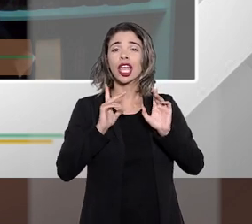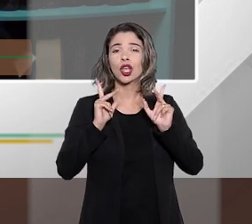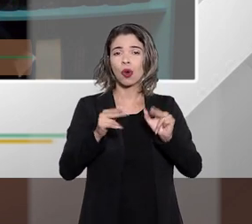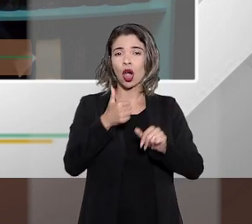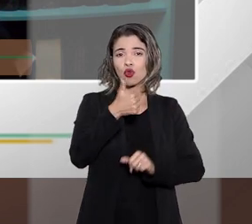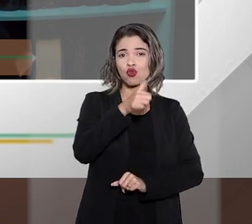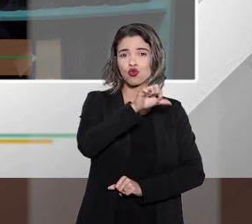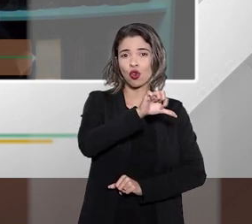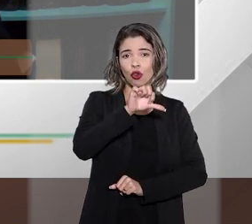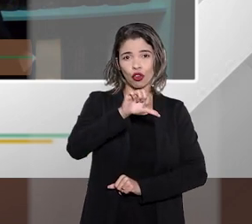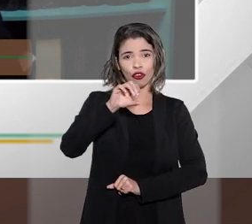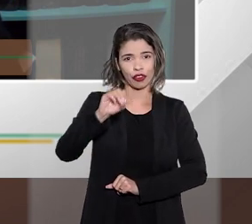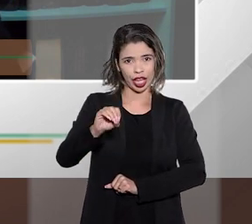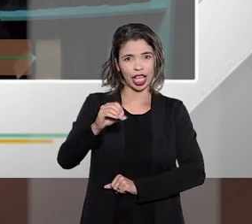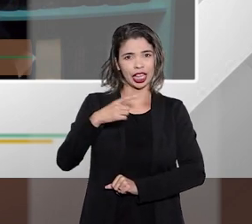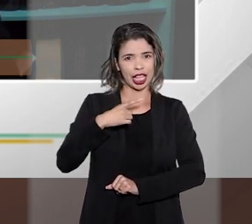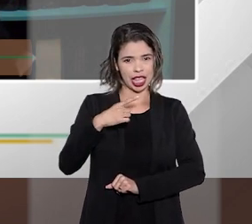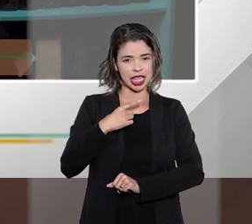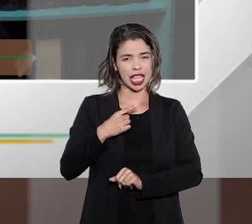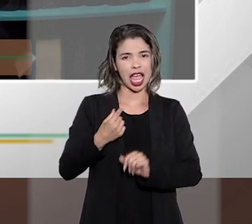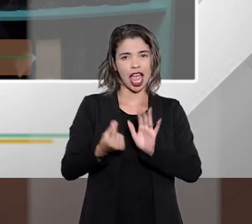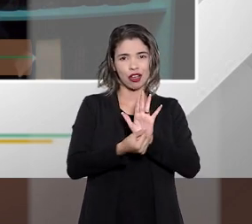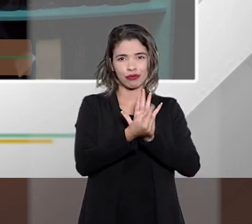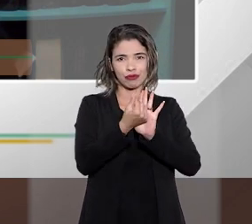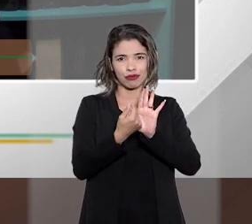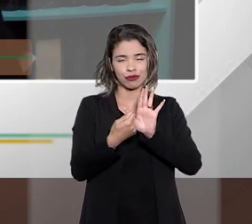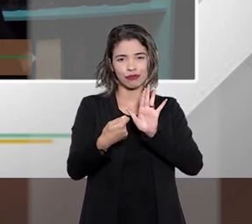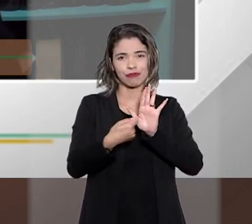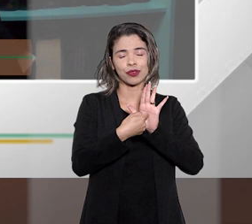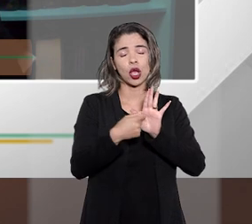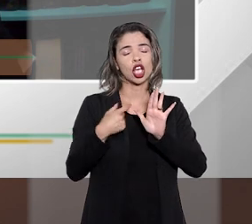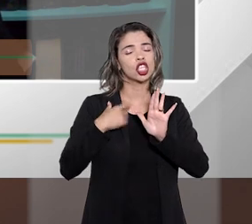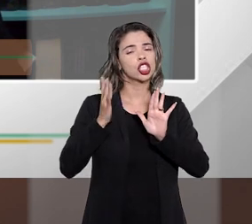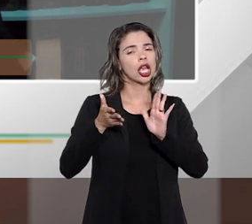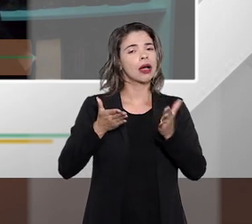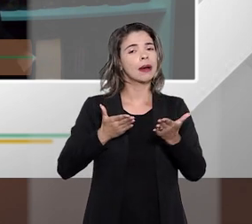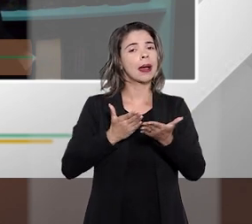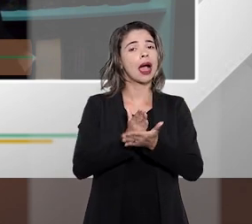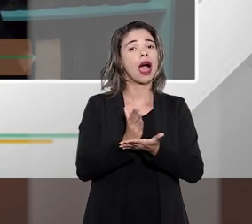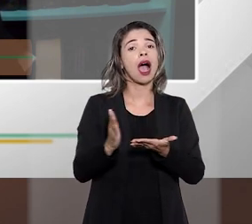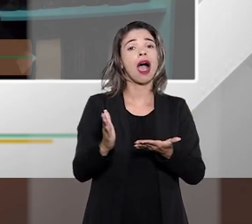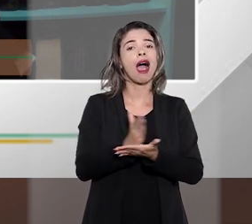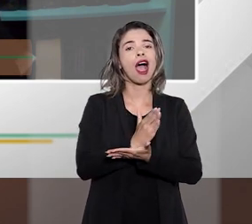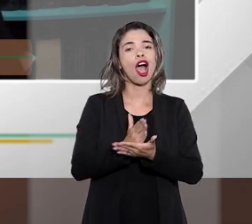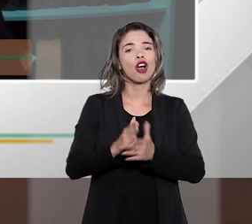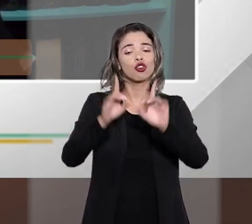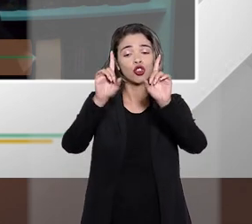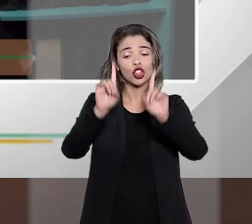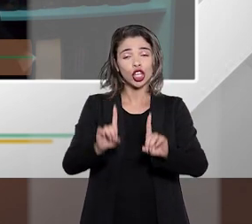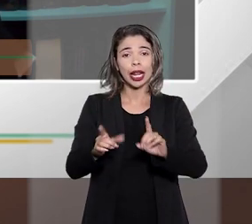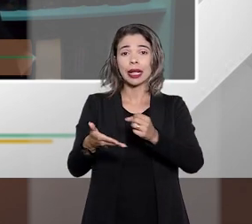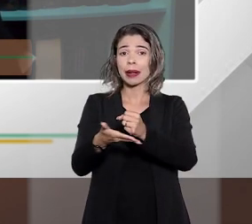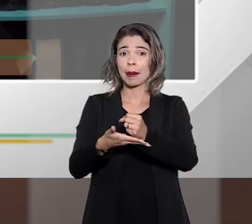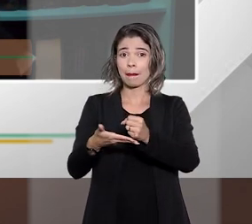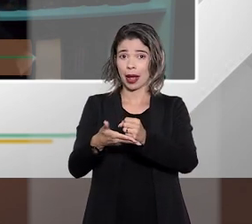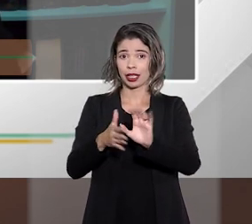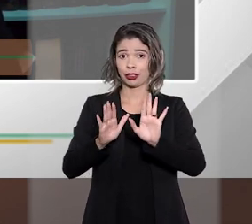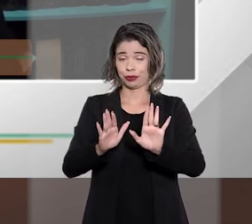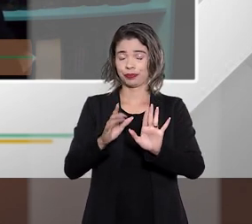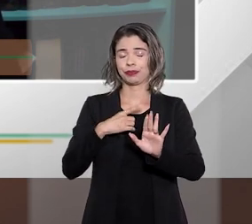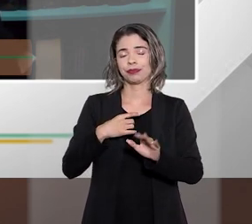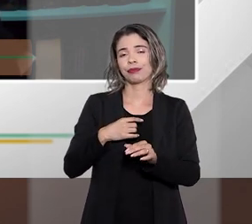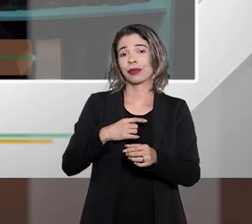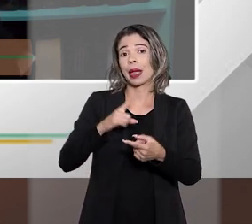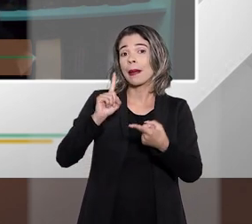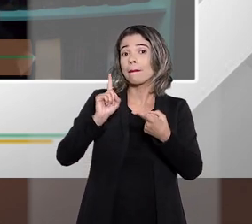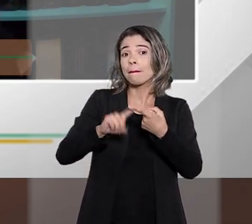1990 a coedição do Código de Defesa Consumidor veio a ser regulamentado alguns direitos básicos do consumidor em